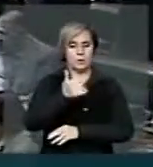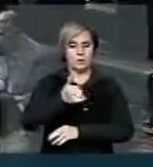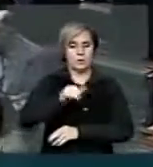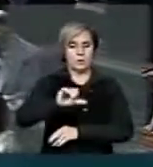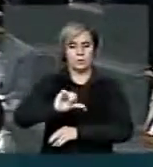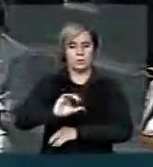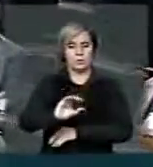Presidente, Presidente, Presidente.